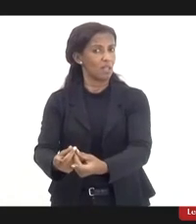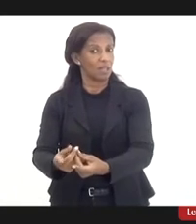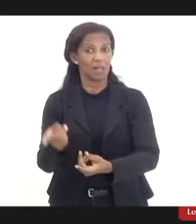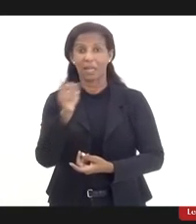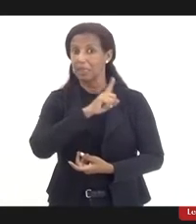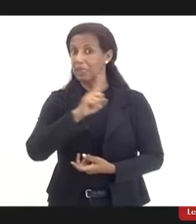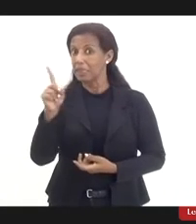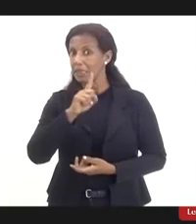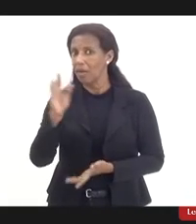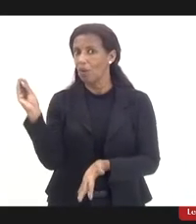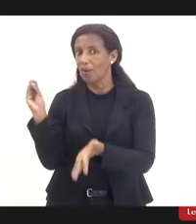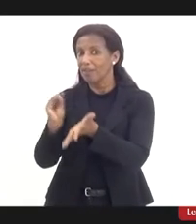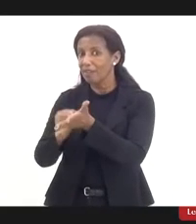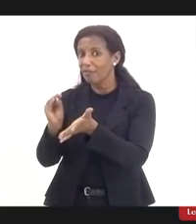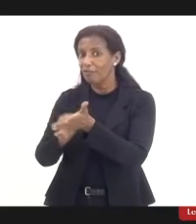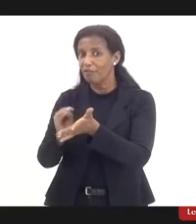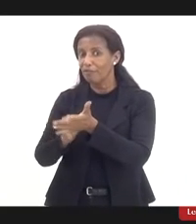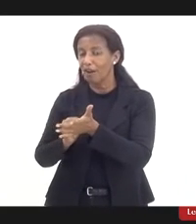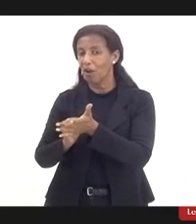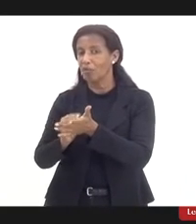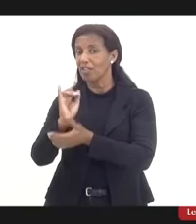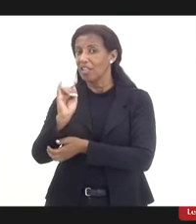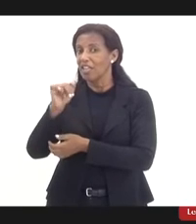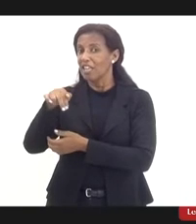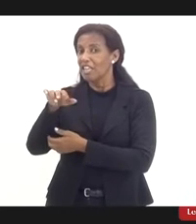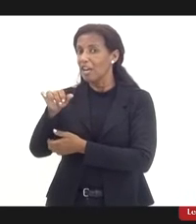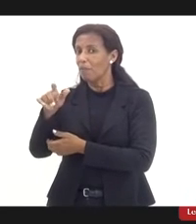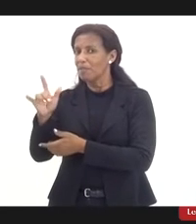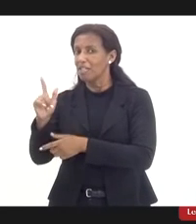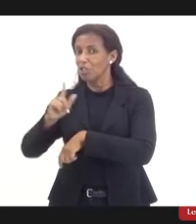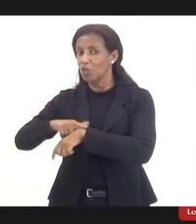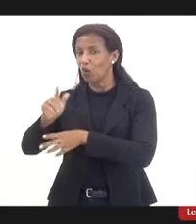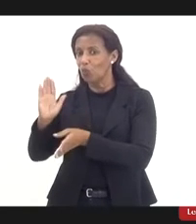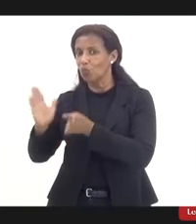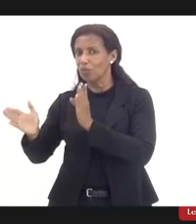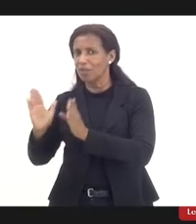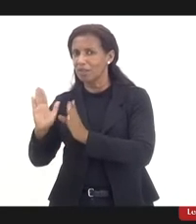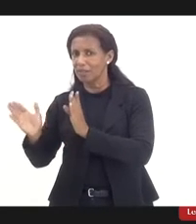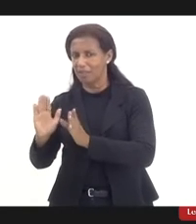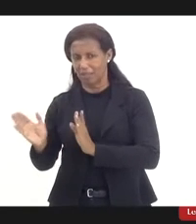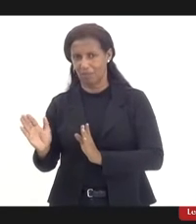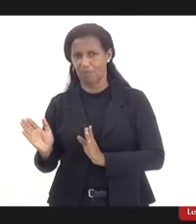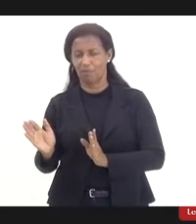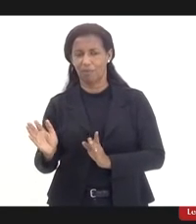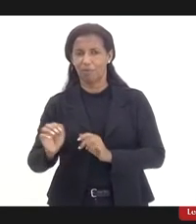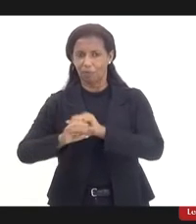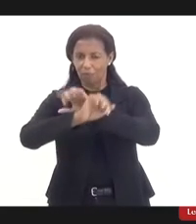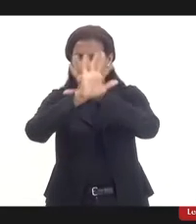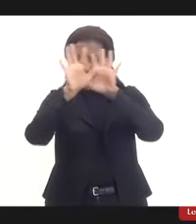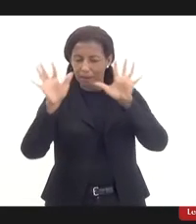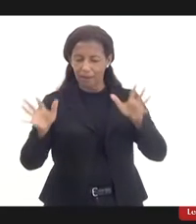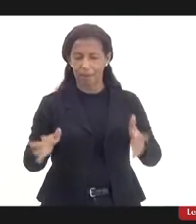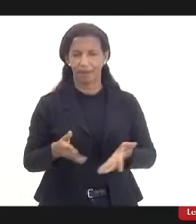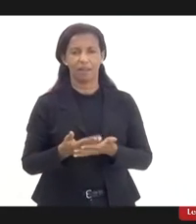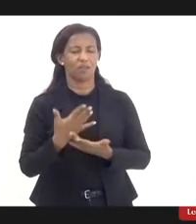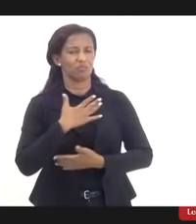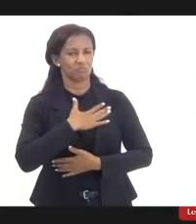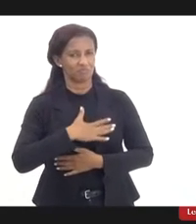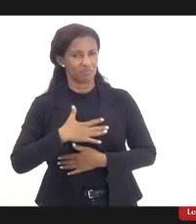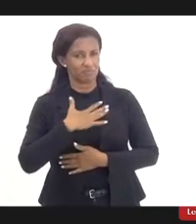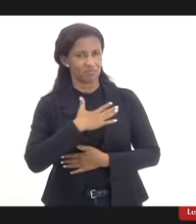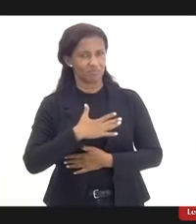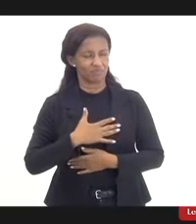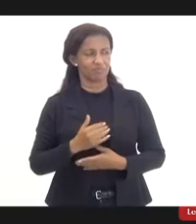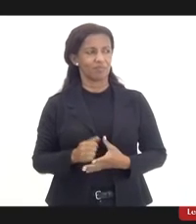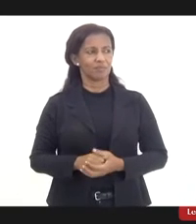aquela incapacidade provisória, ou seja, foi bem esclarecedor, estou satisfeito